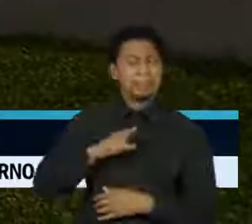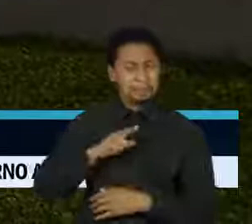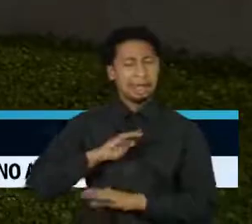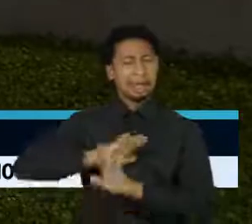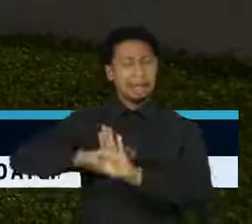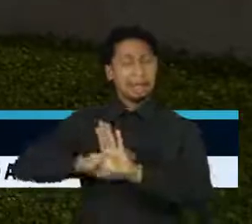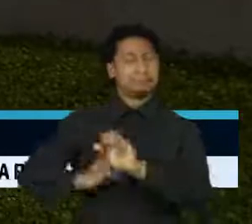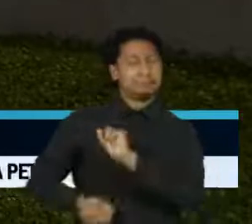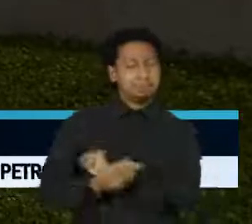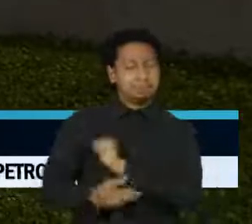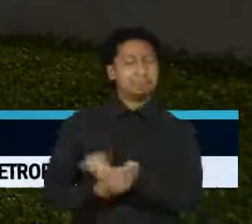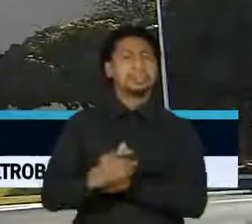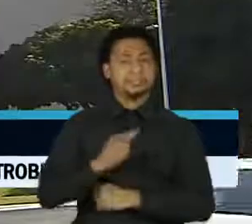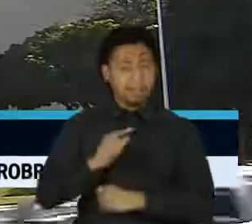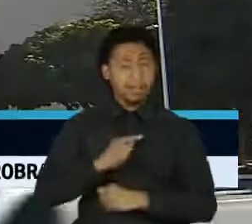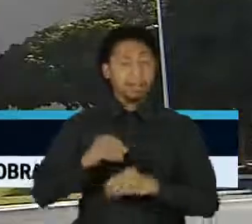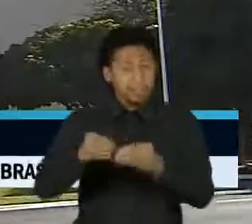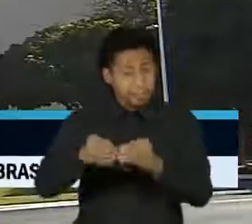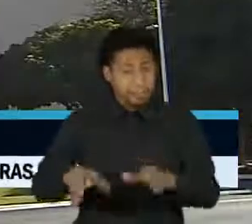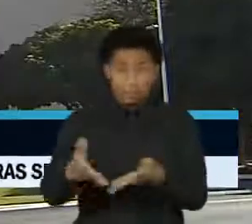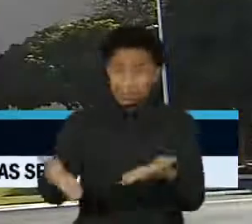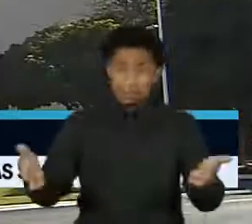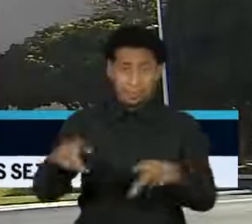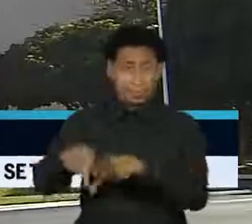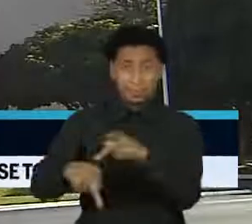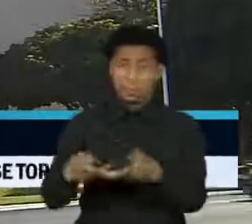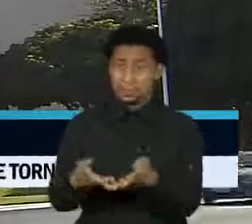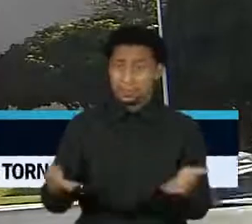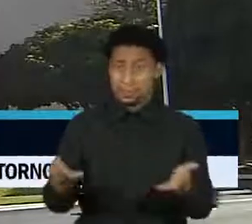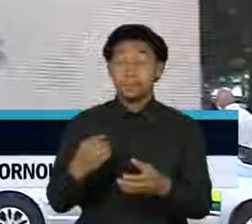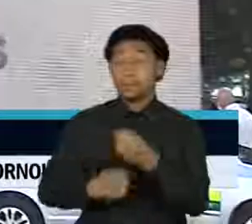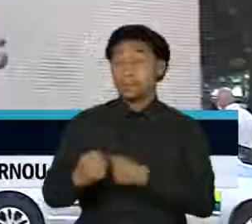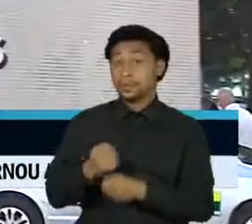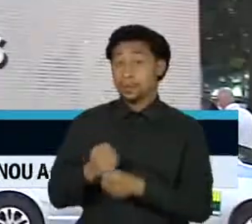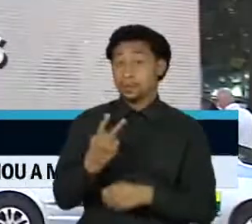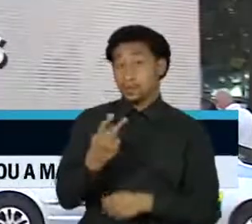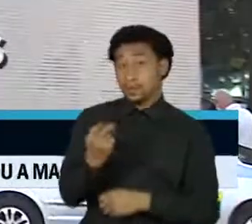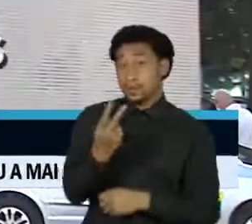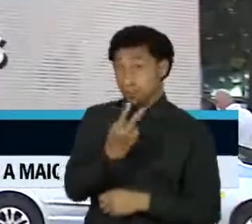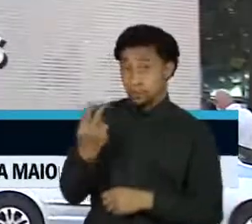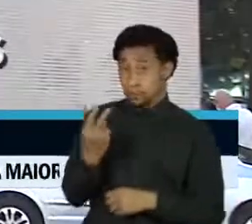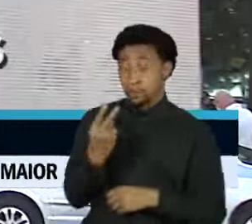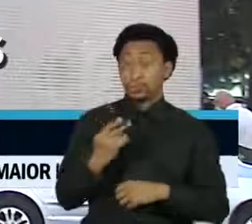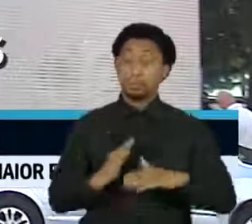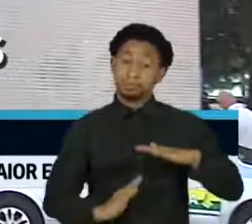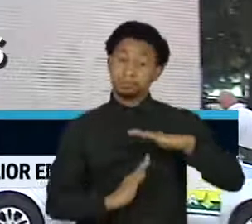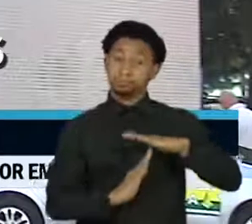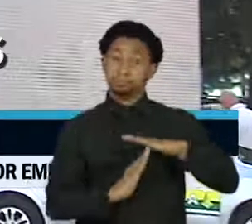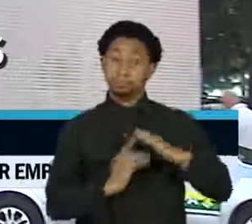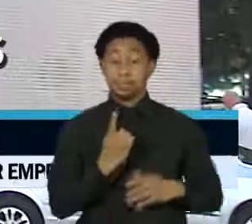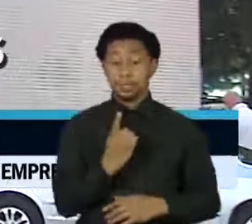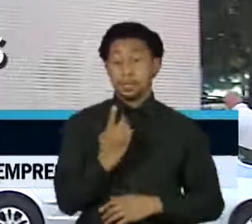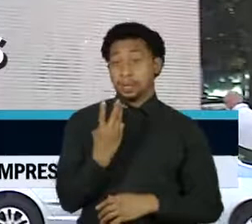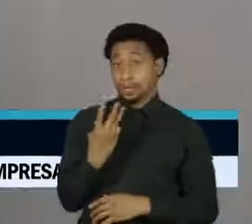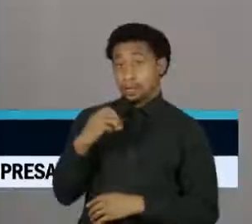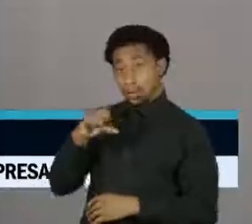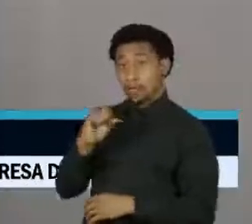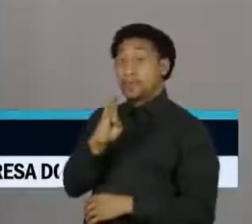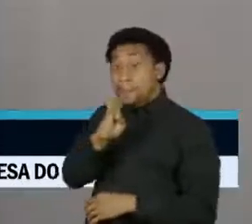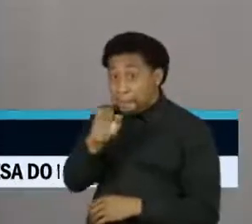prejudica a população. Em 2022, o mínimo obrigatório para a saúde era de R 139 bilhões.